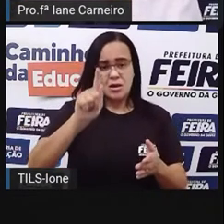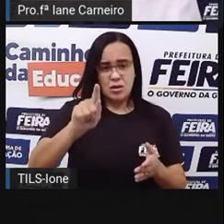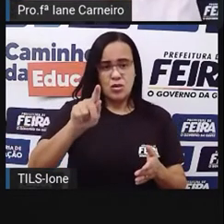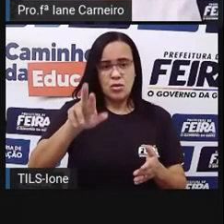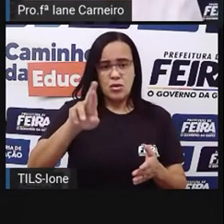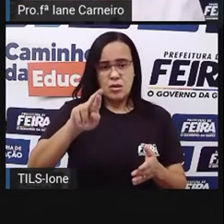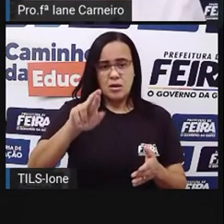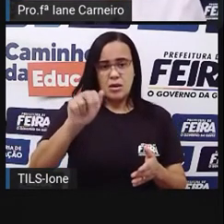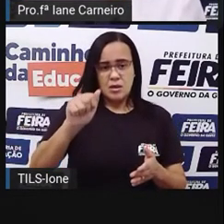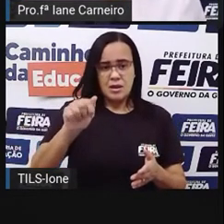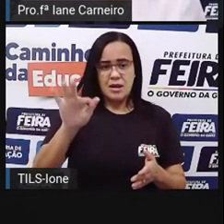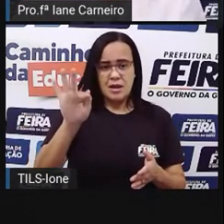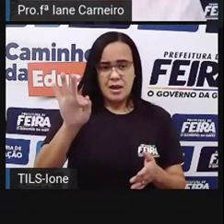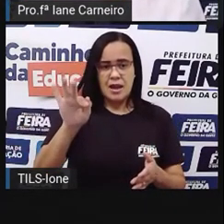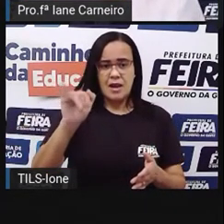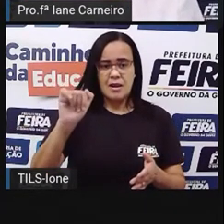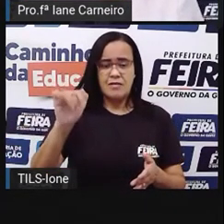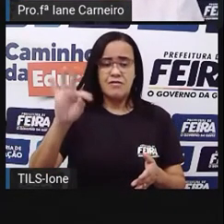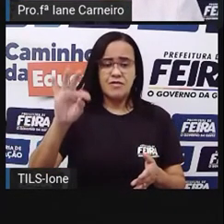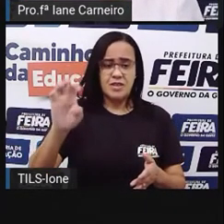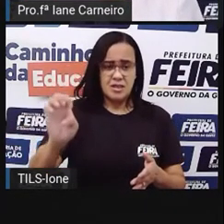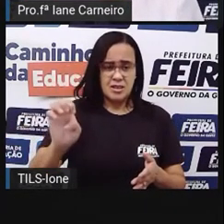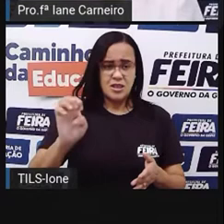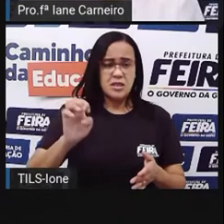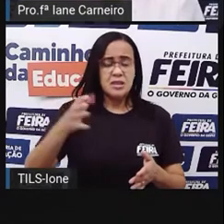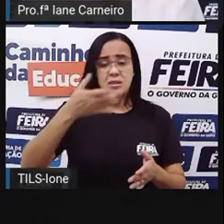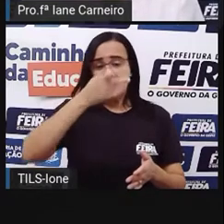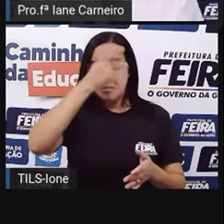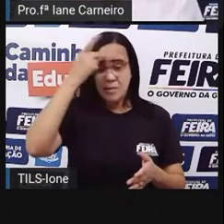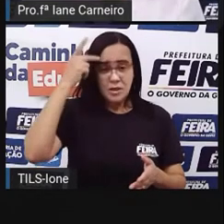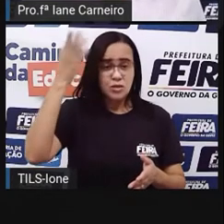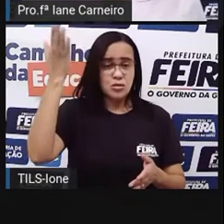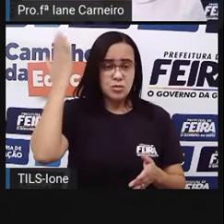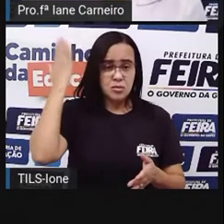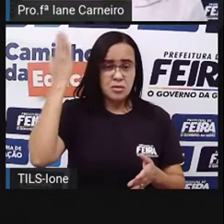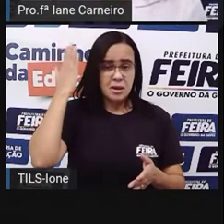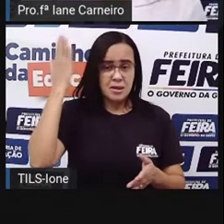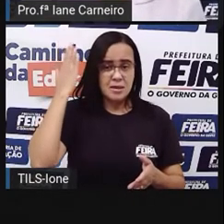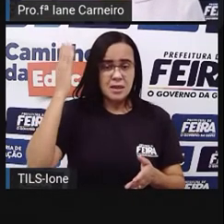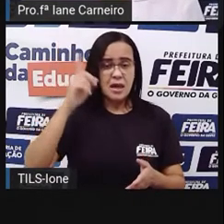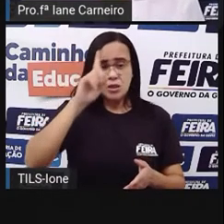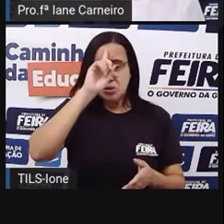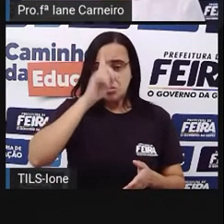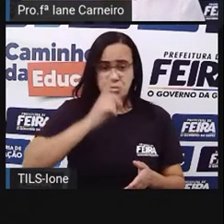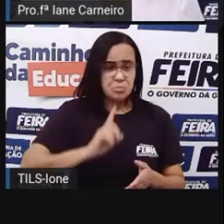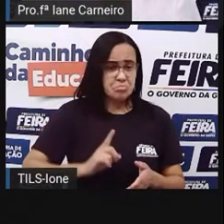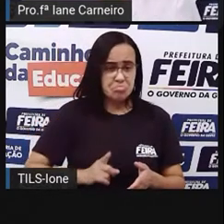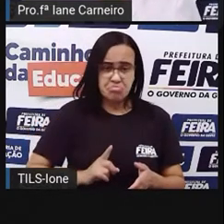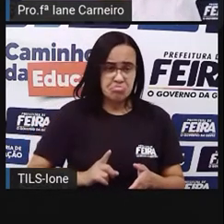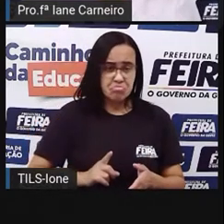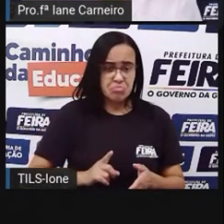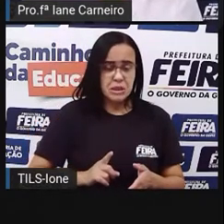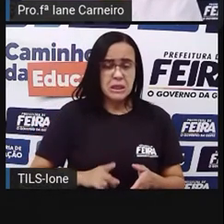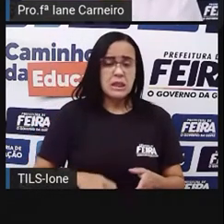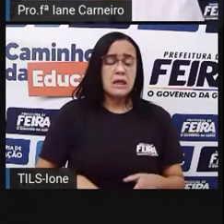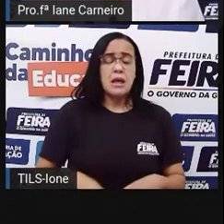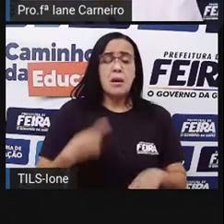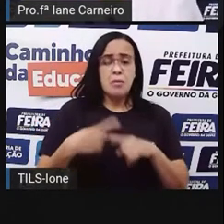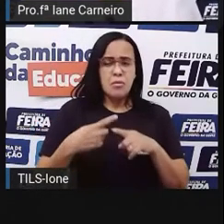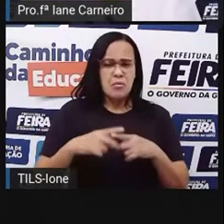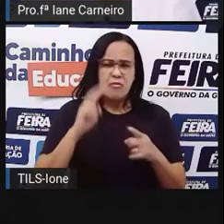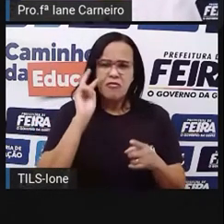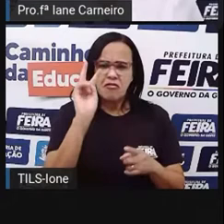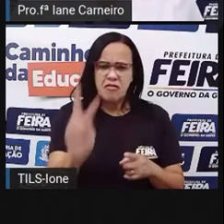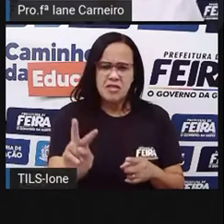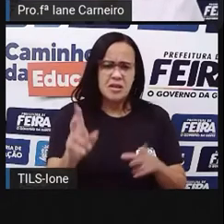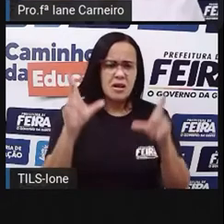sabiam, né? E aí, muitas vezes, eles... A gente interpretava mal o que eles faziam na parede. E